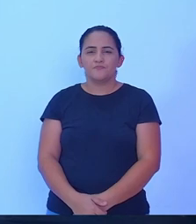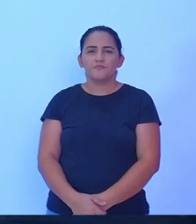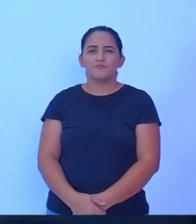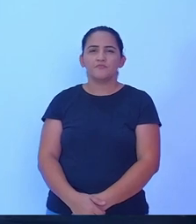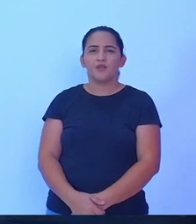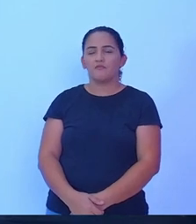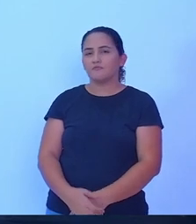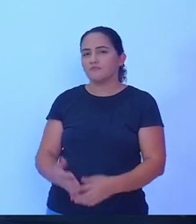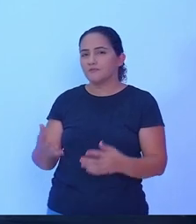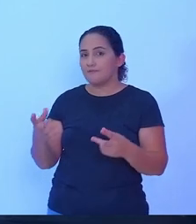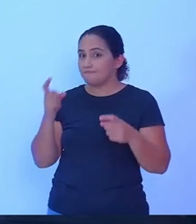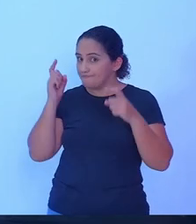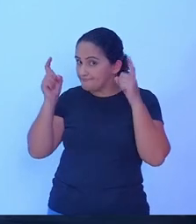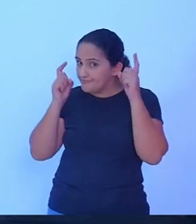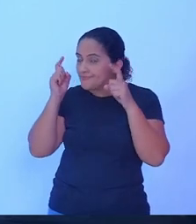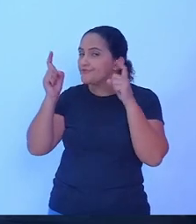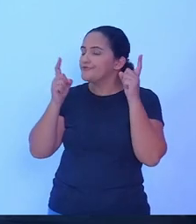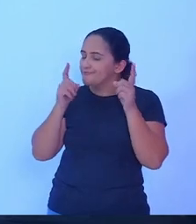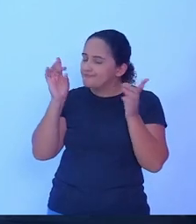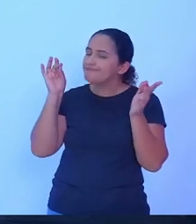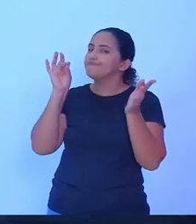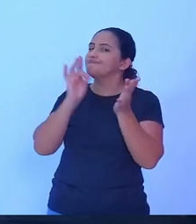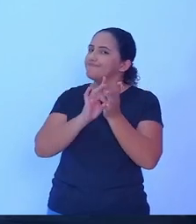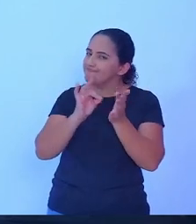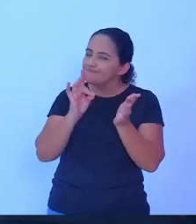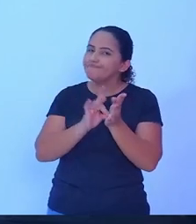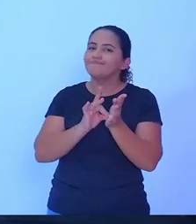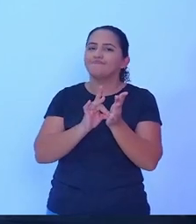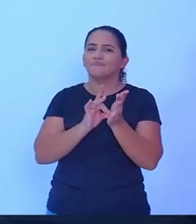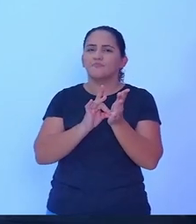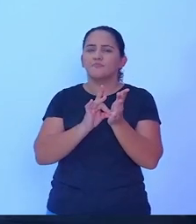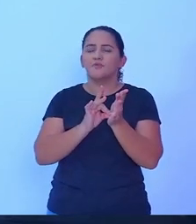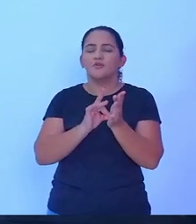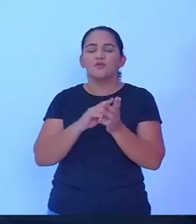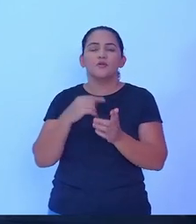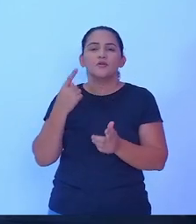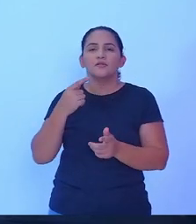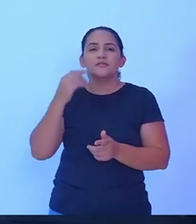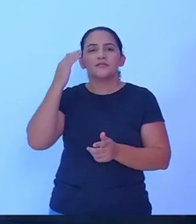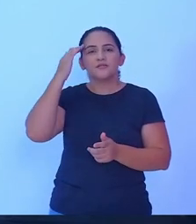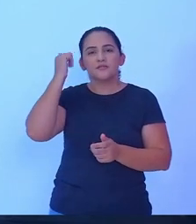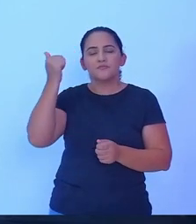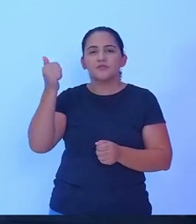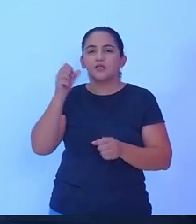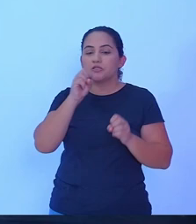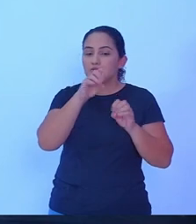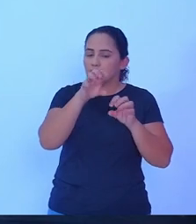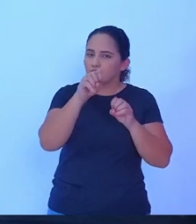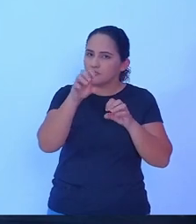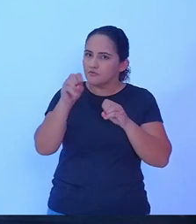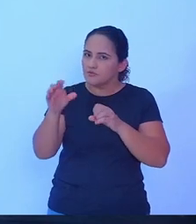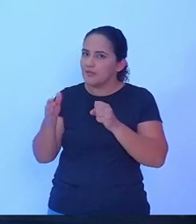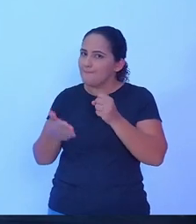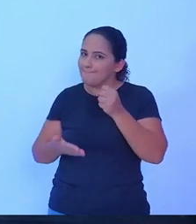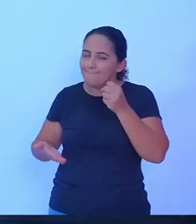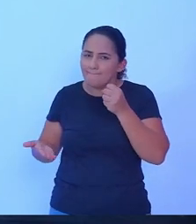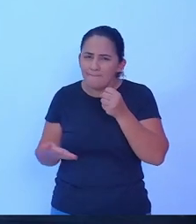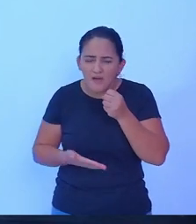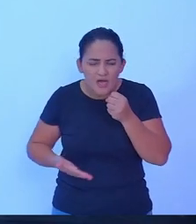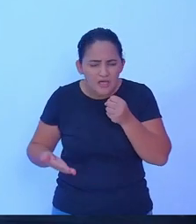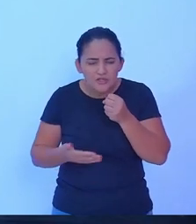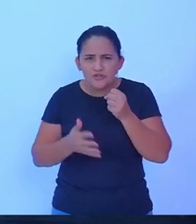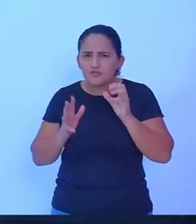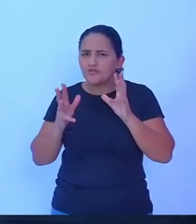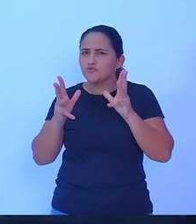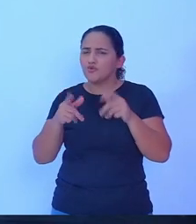nos preocupa muito, porque sabemos que a educação é a base, é a base de todos